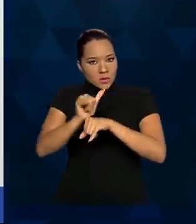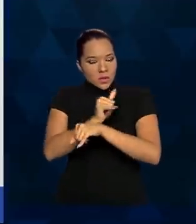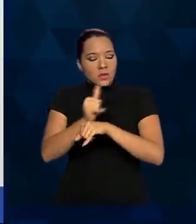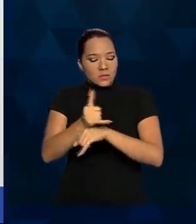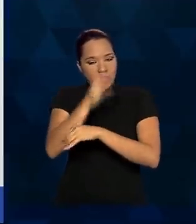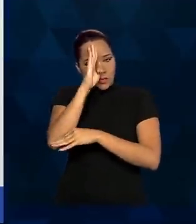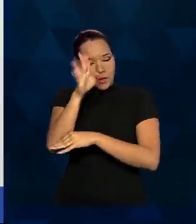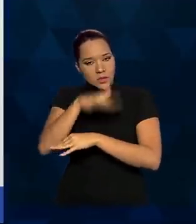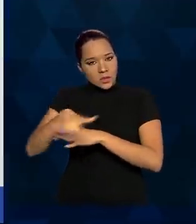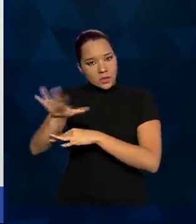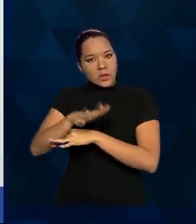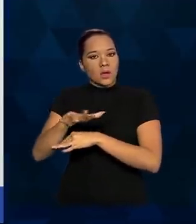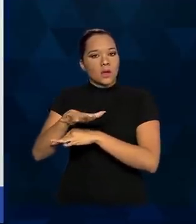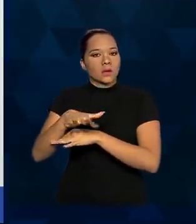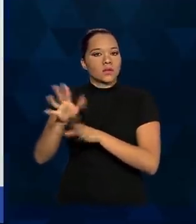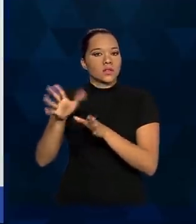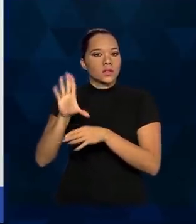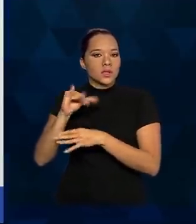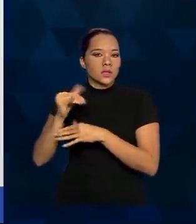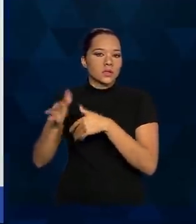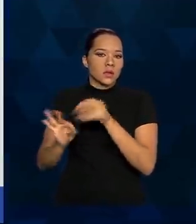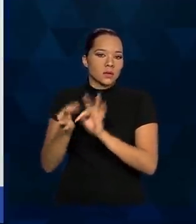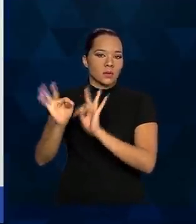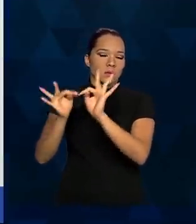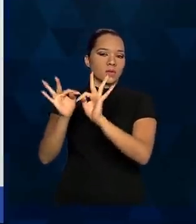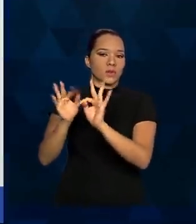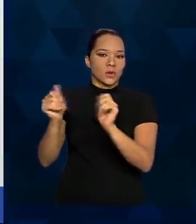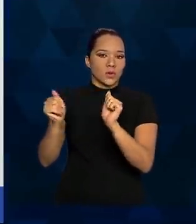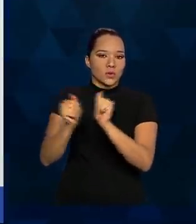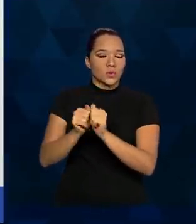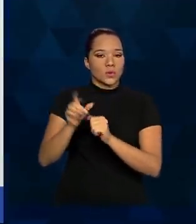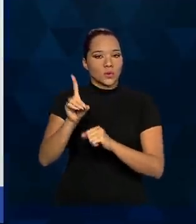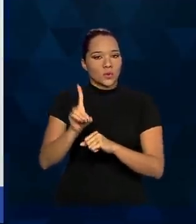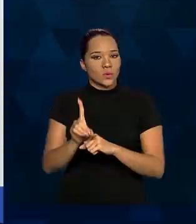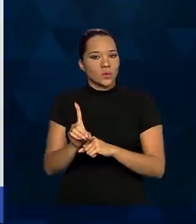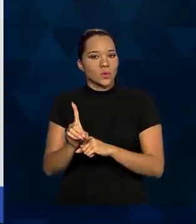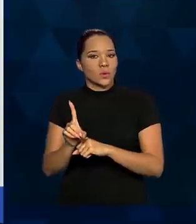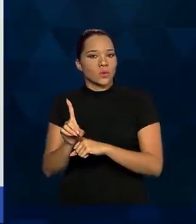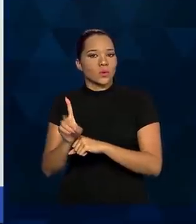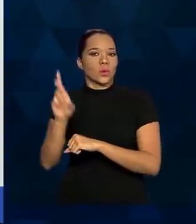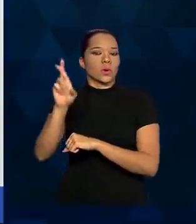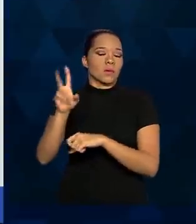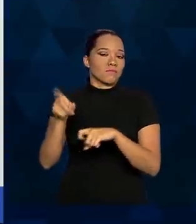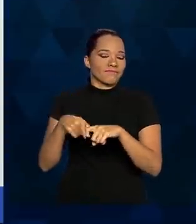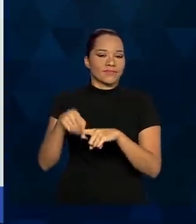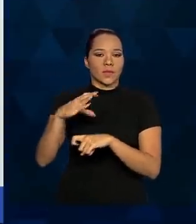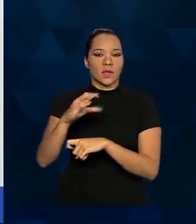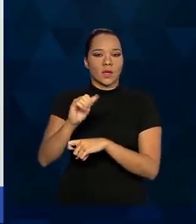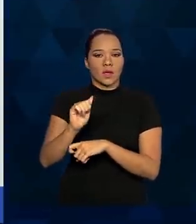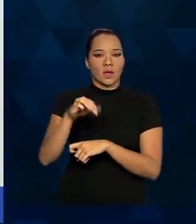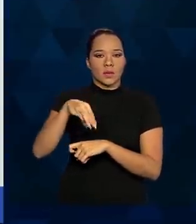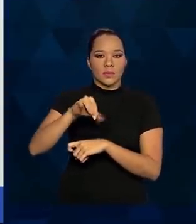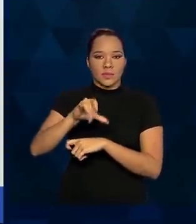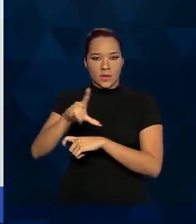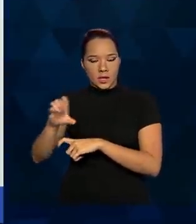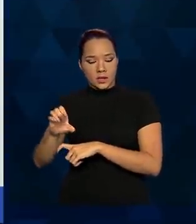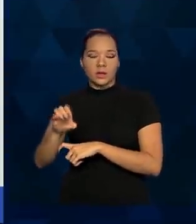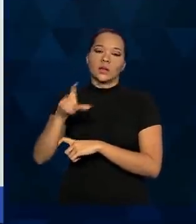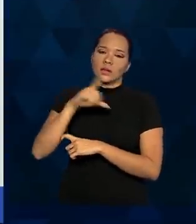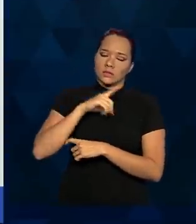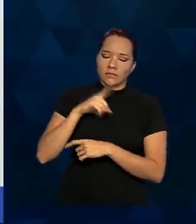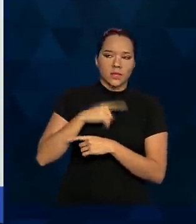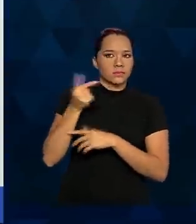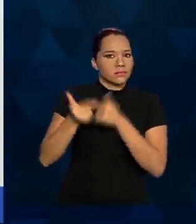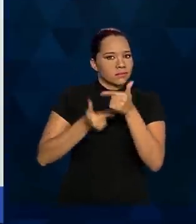e Tecnologia, capitaneado pela doutora Camille. E, com certeza, tem tido bastante